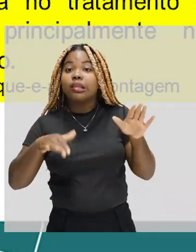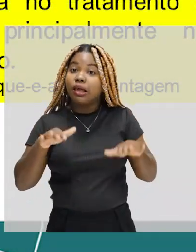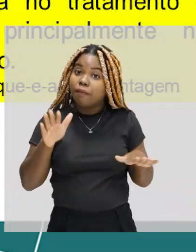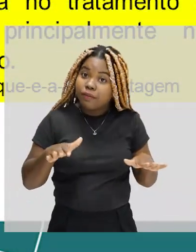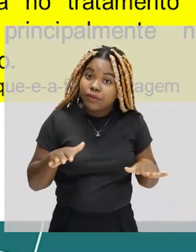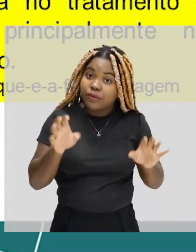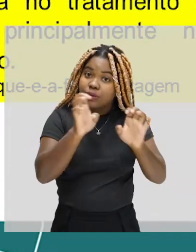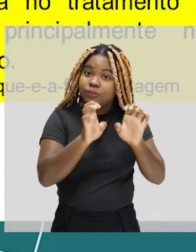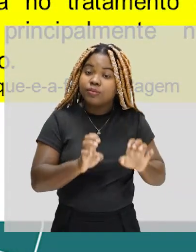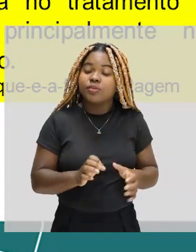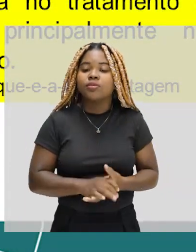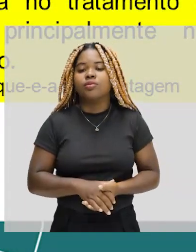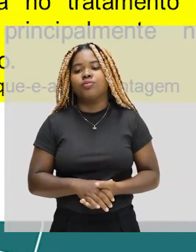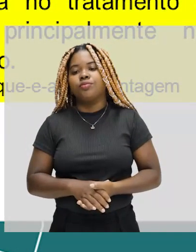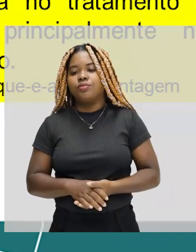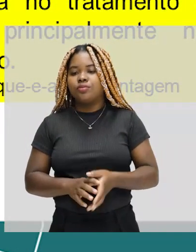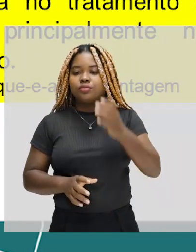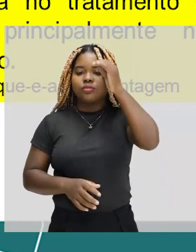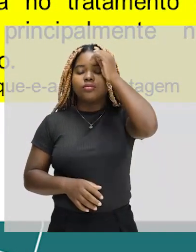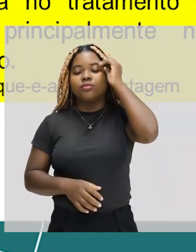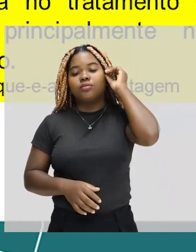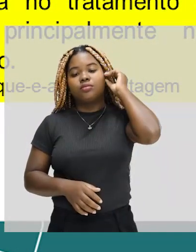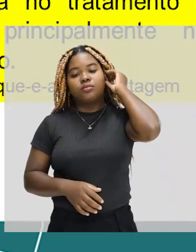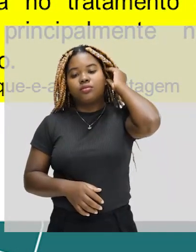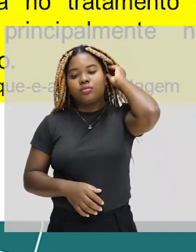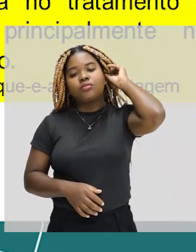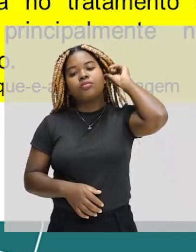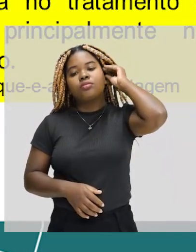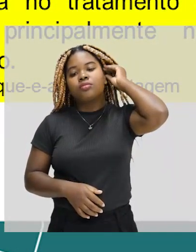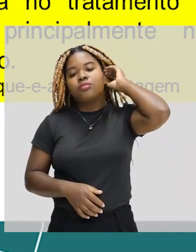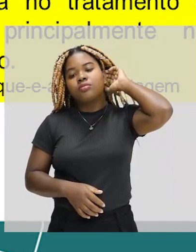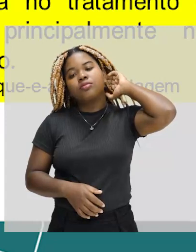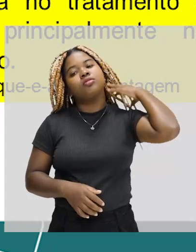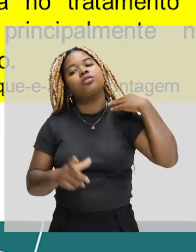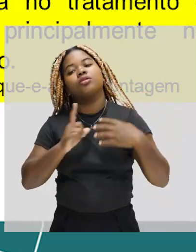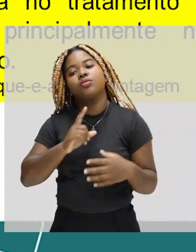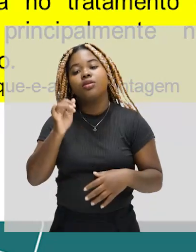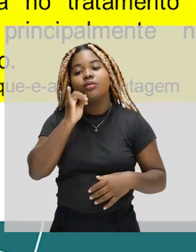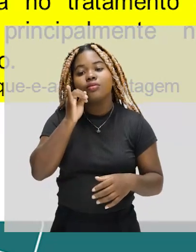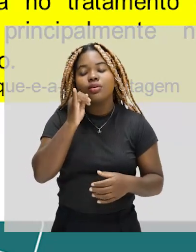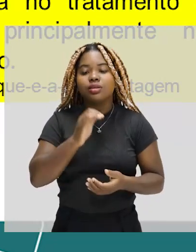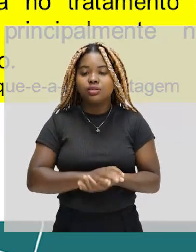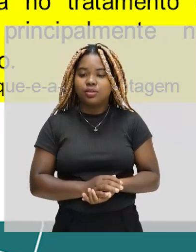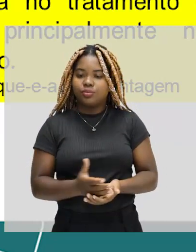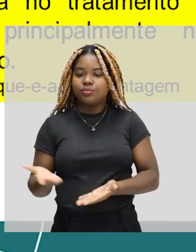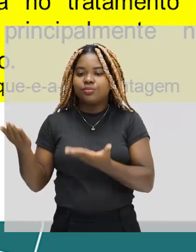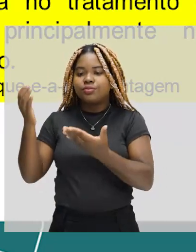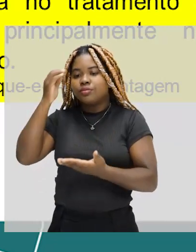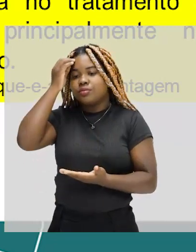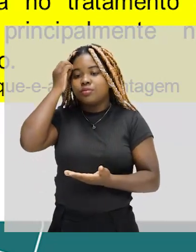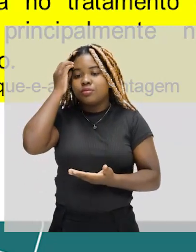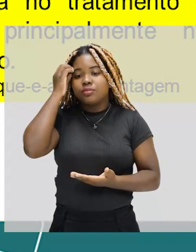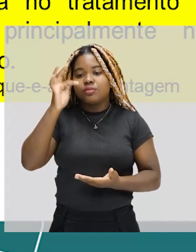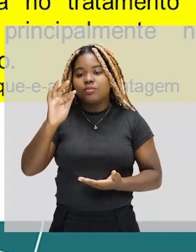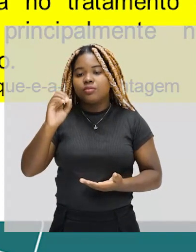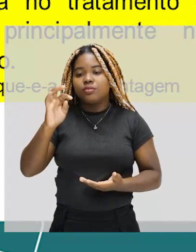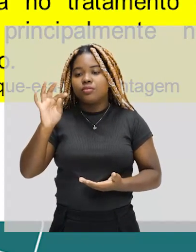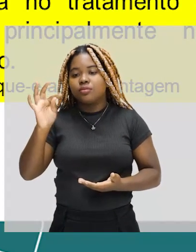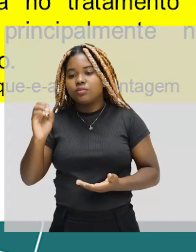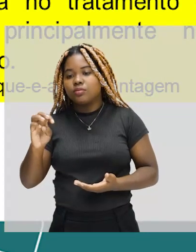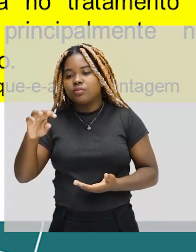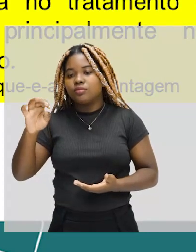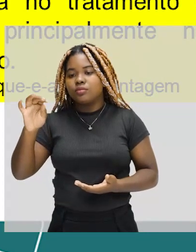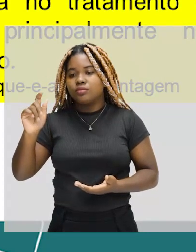estrutura. técnicas para fotografia que podem escorrer ali para a arte. Fotovontagem, a união de